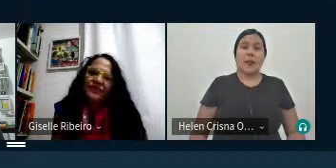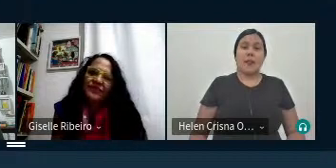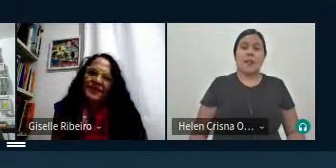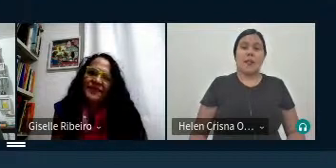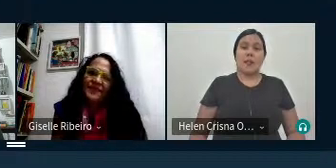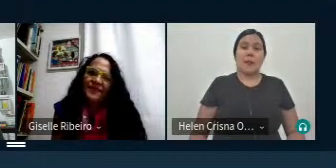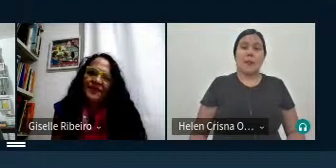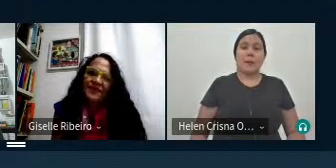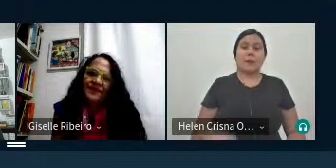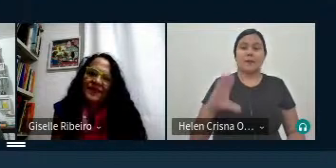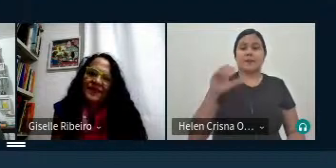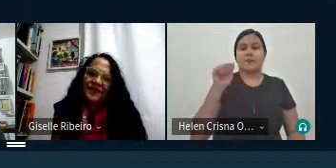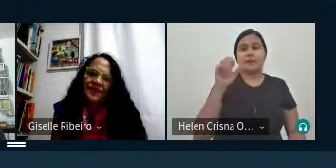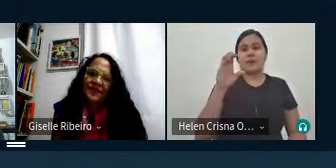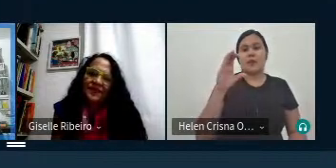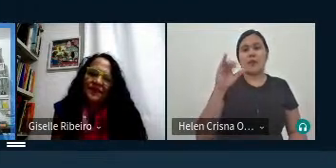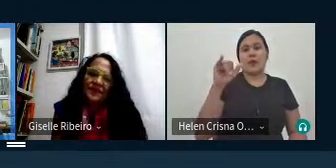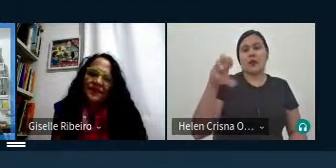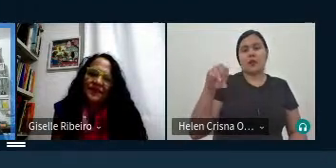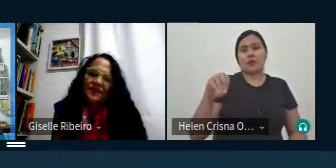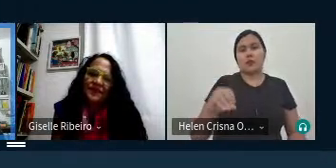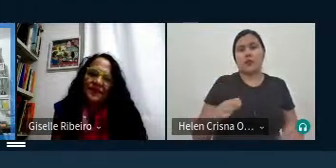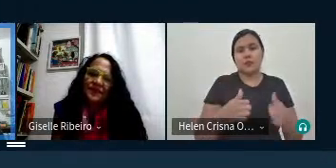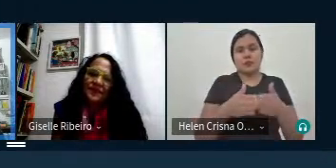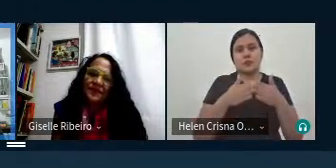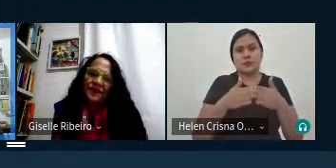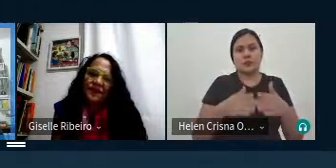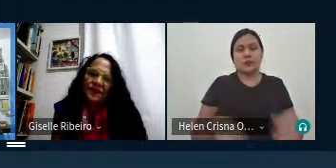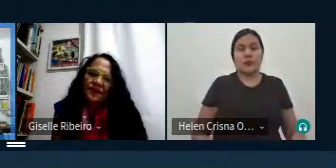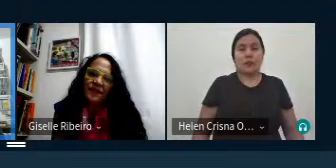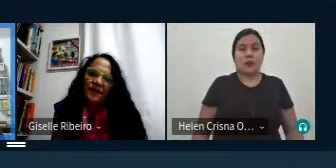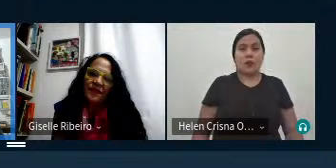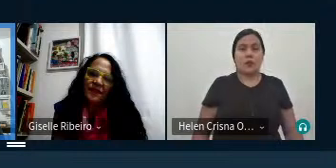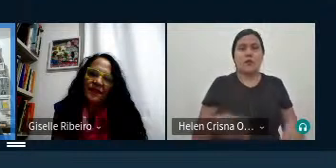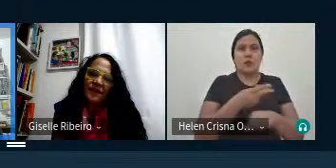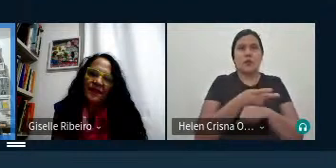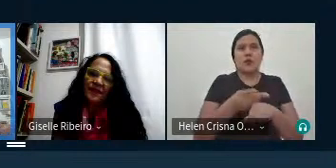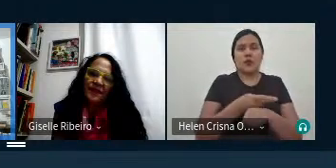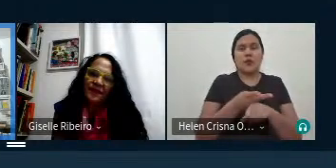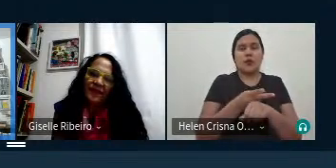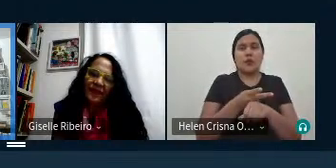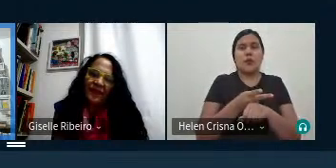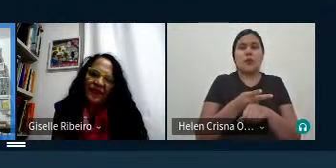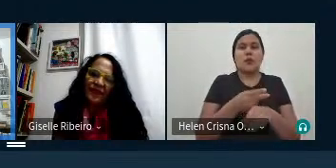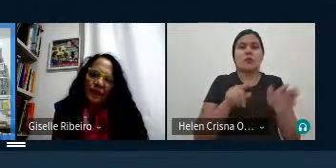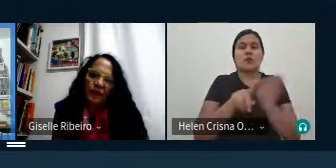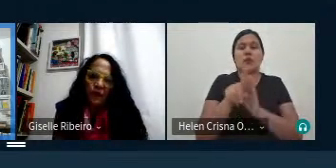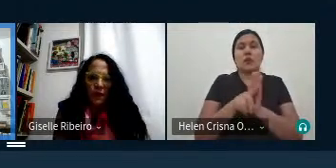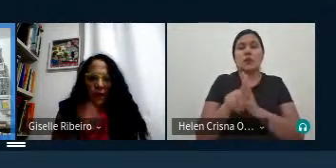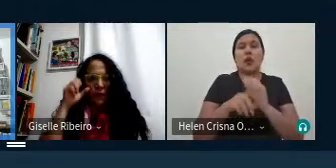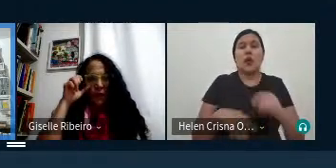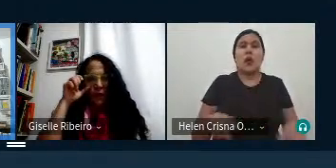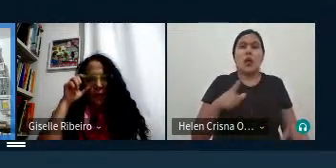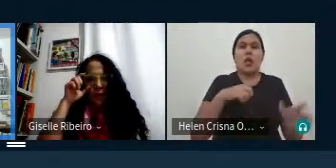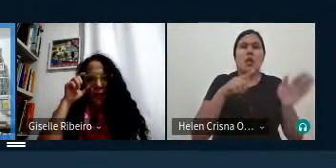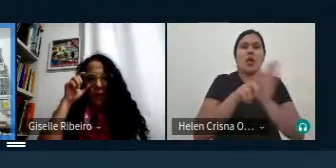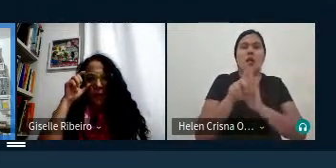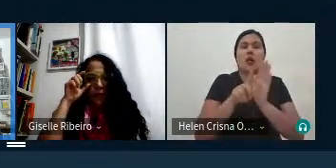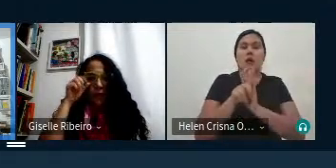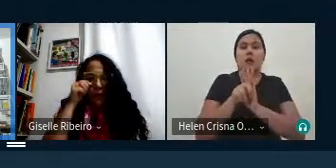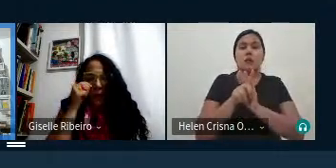vocês Cássio por favor enquanto você localiza aí eu posso eu tenho uma pergunta aqui a